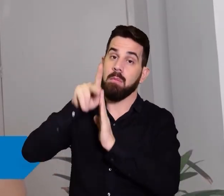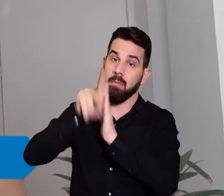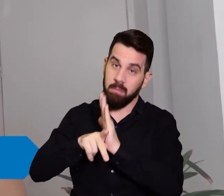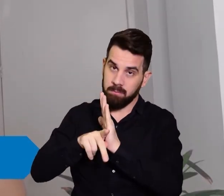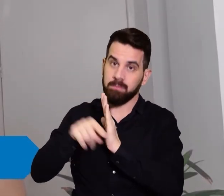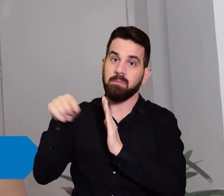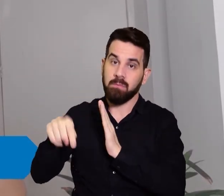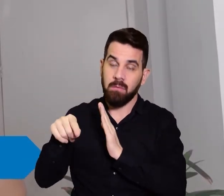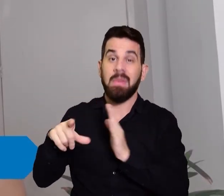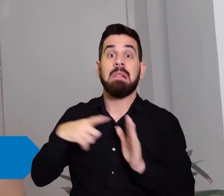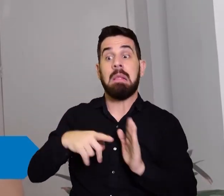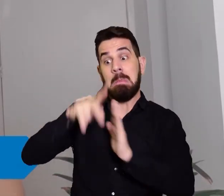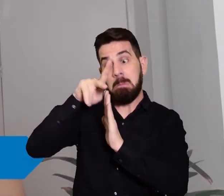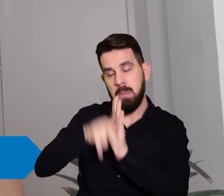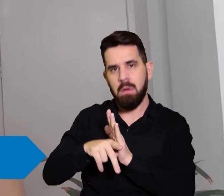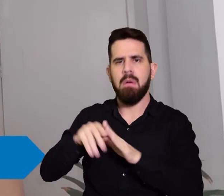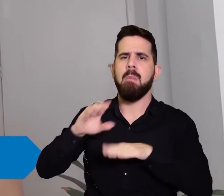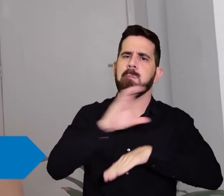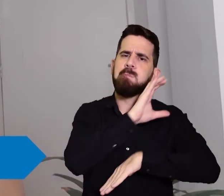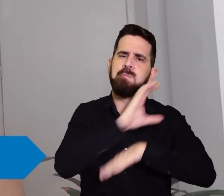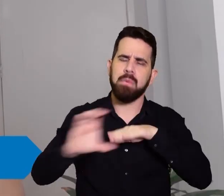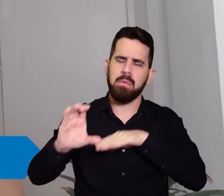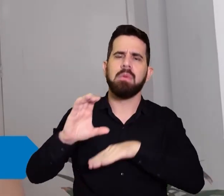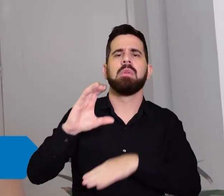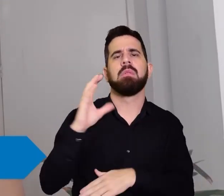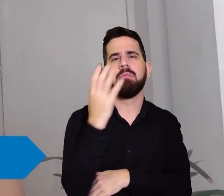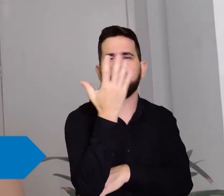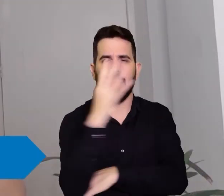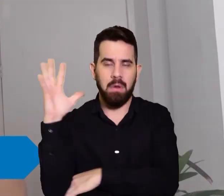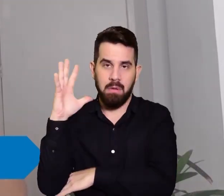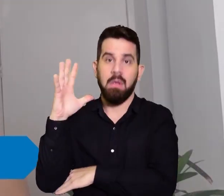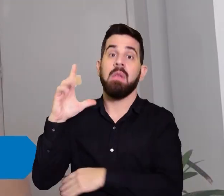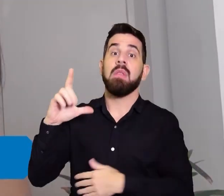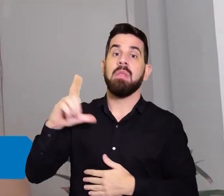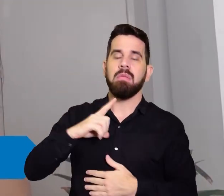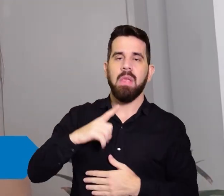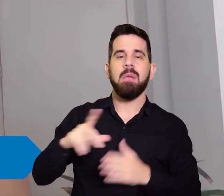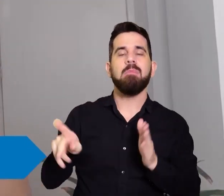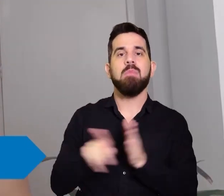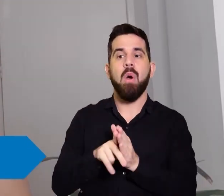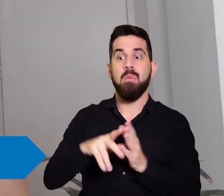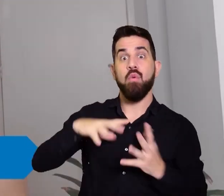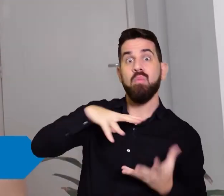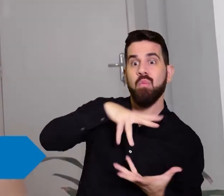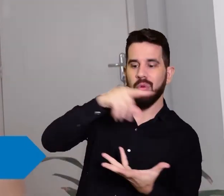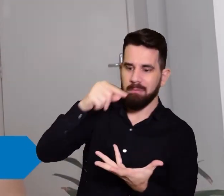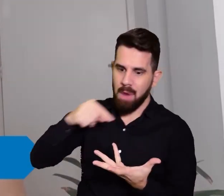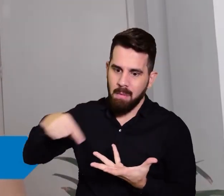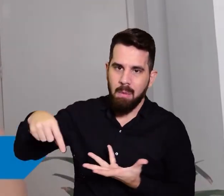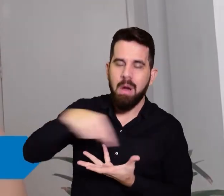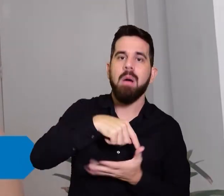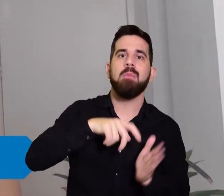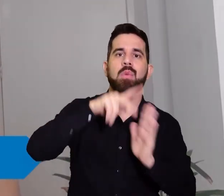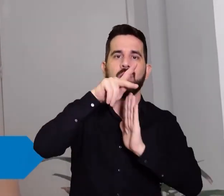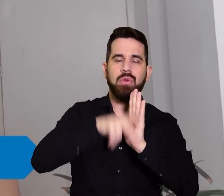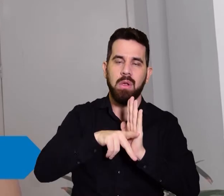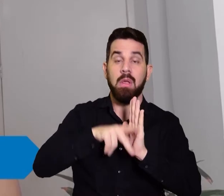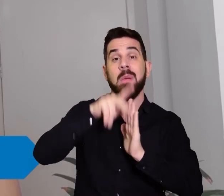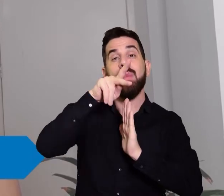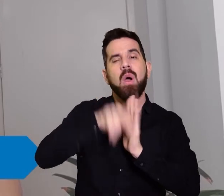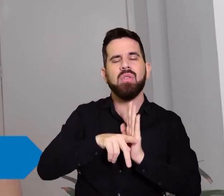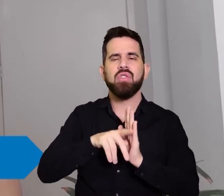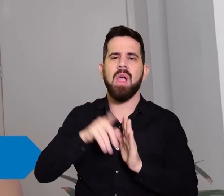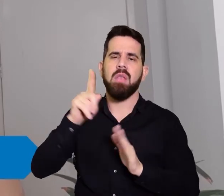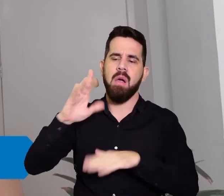Investimento Florestal que existe em vários lugares do mundo gerido pelo Banco Mundial o projeto informa anualmente